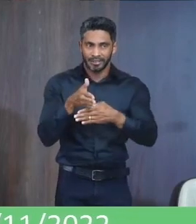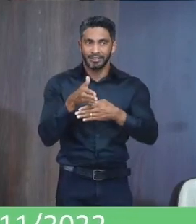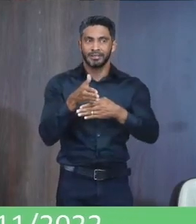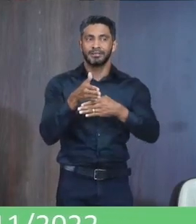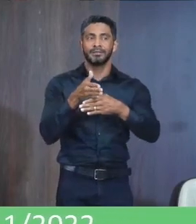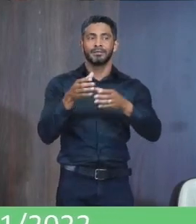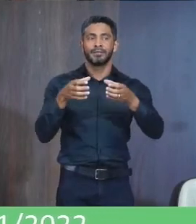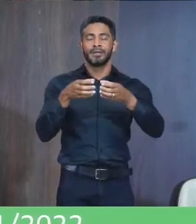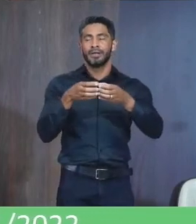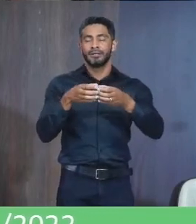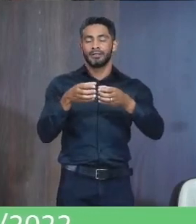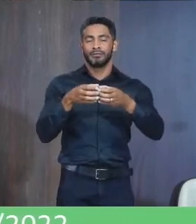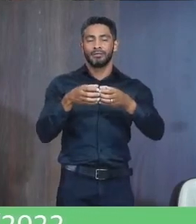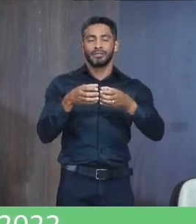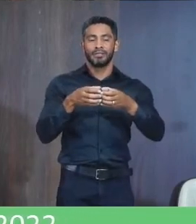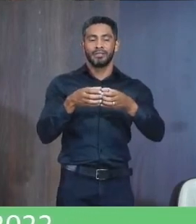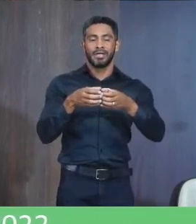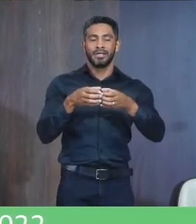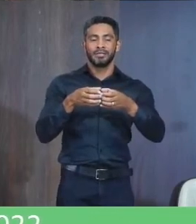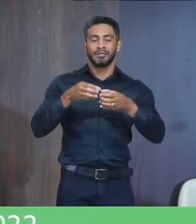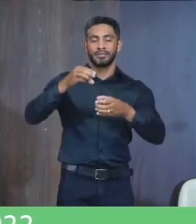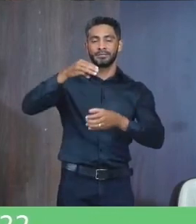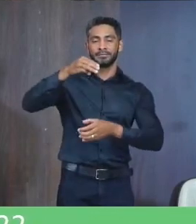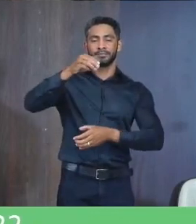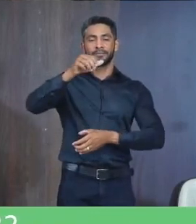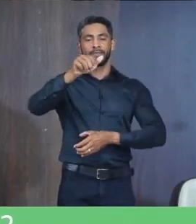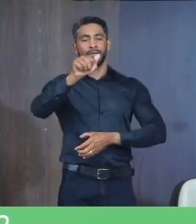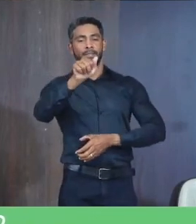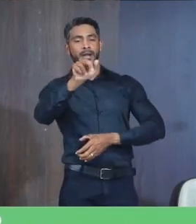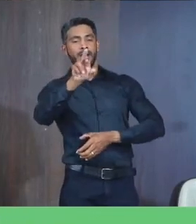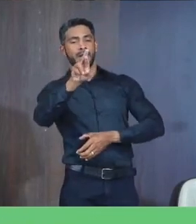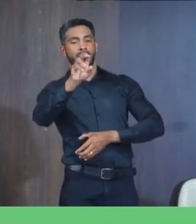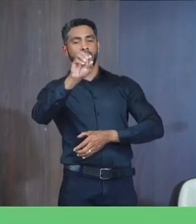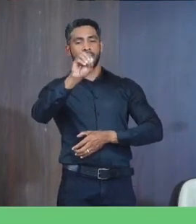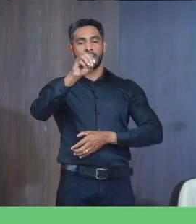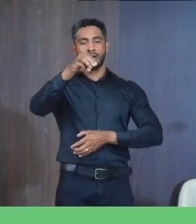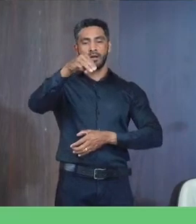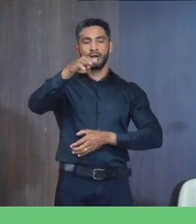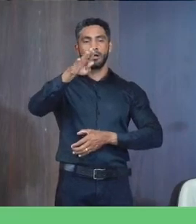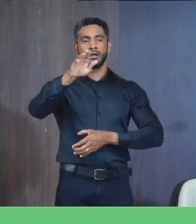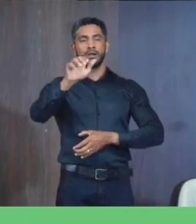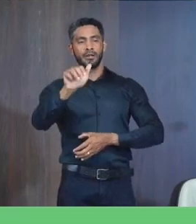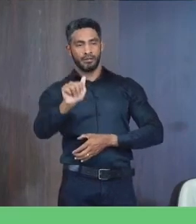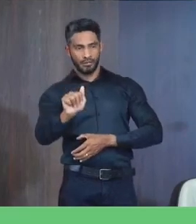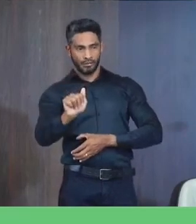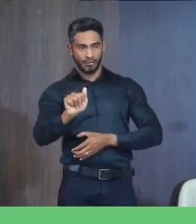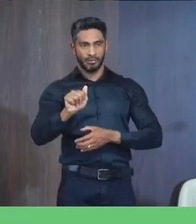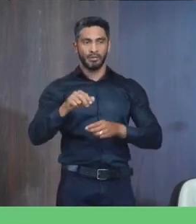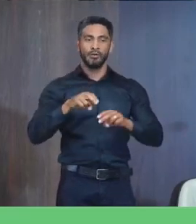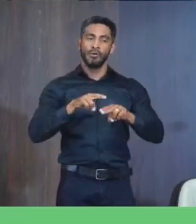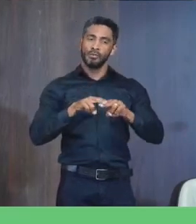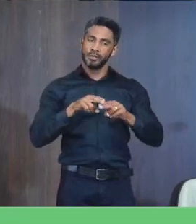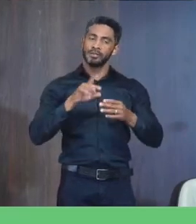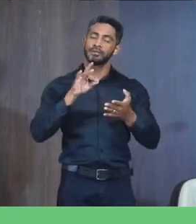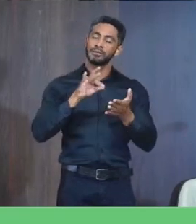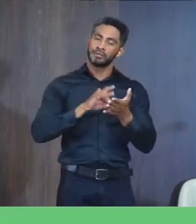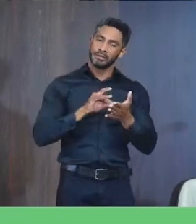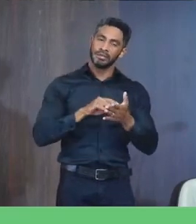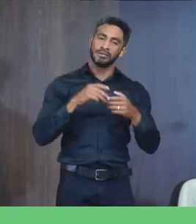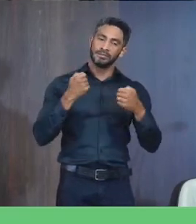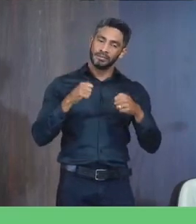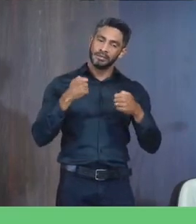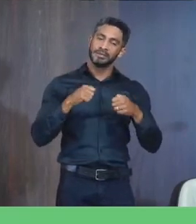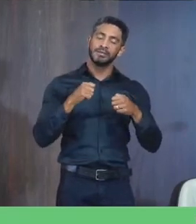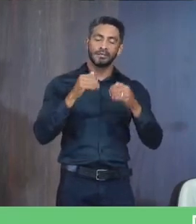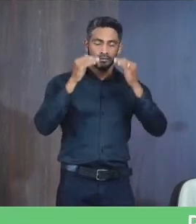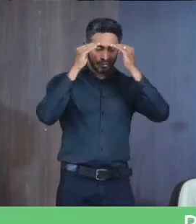comunidade Da Maromba Então Eu quero Pedir atenção E com certeza Sabe De que Iremos ser